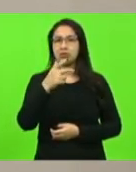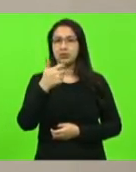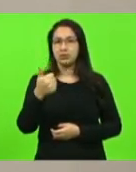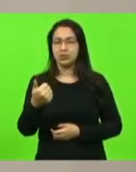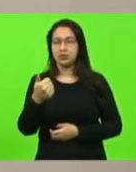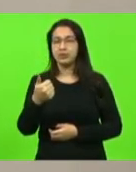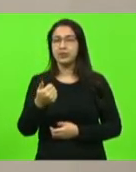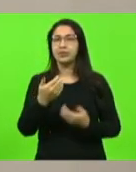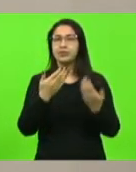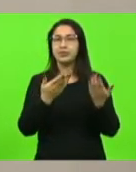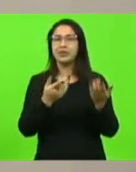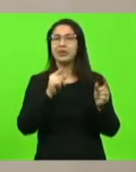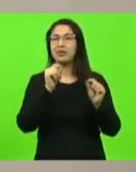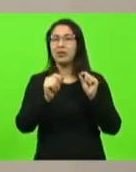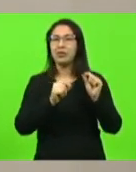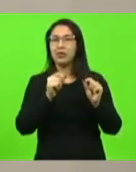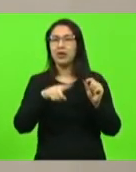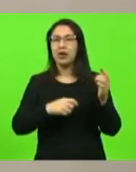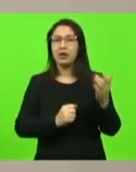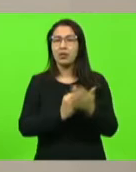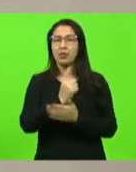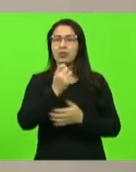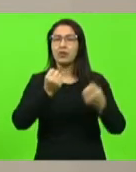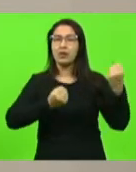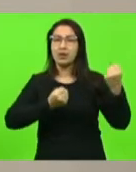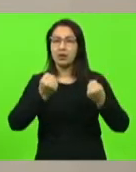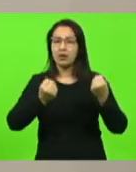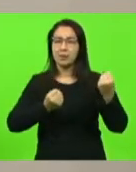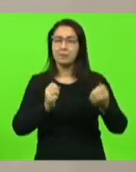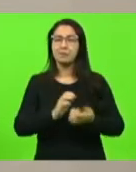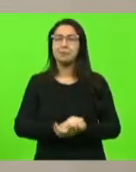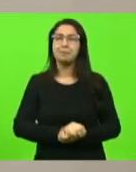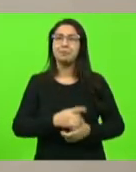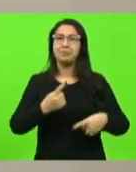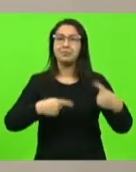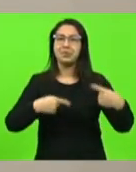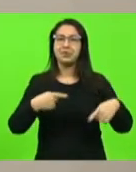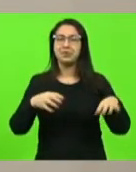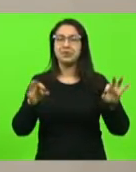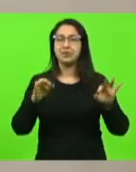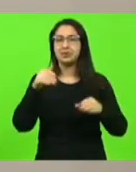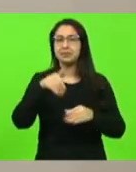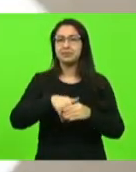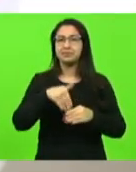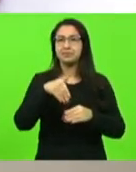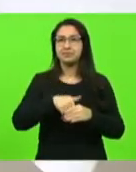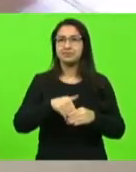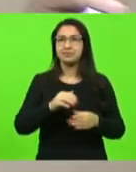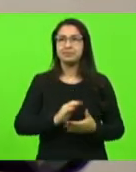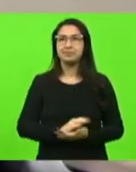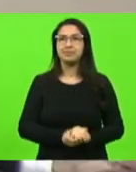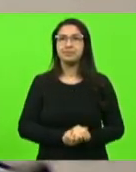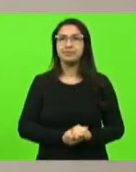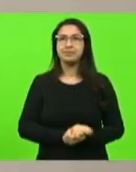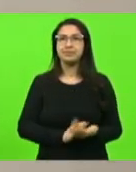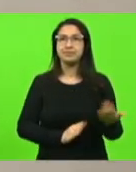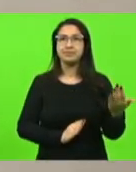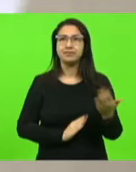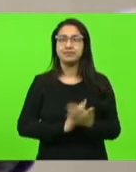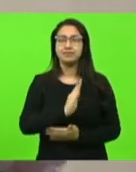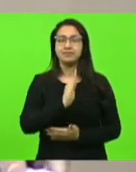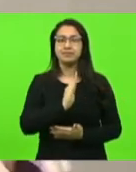objeto é a aquisição de veículos. Em discussão. Não havendo quem queira discutir, em votação.